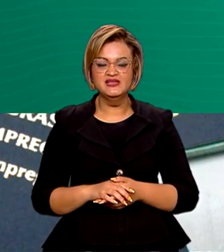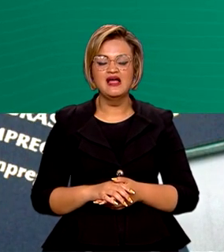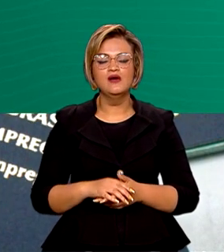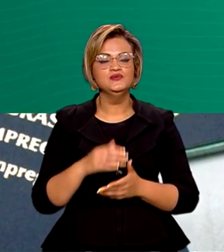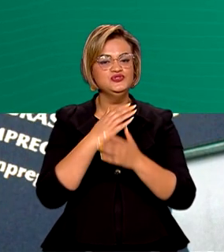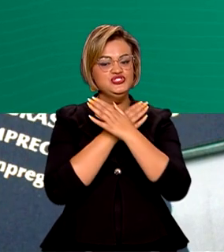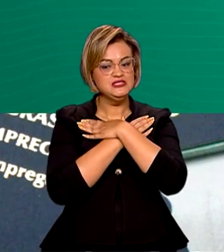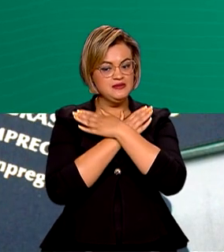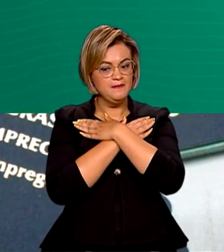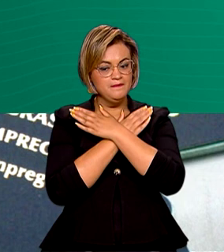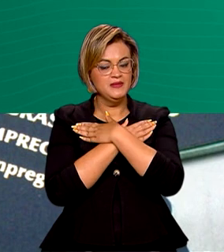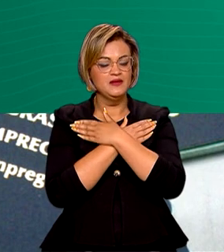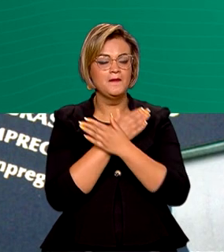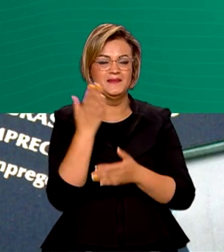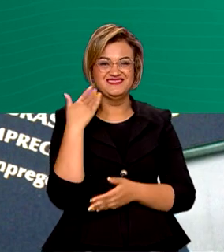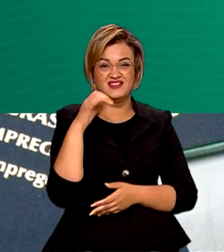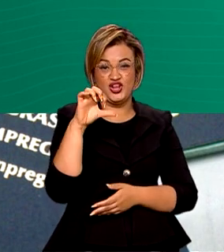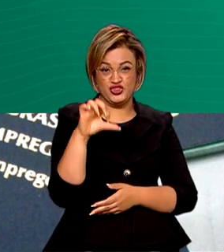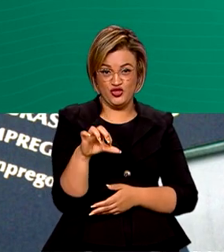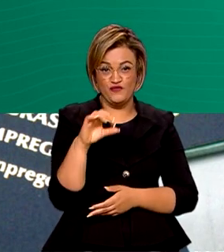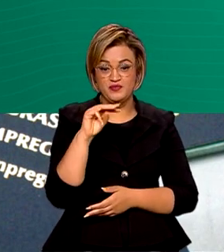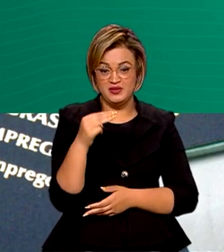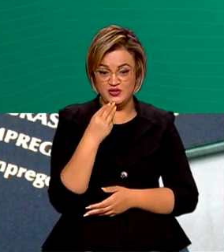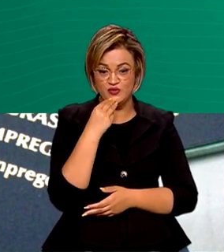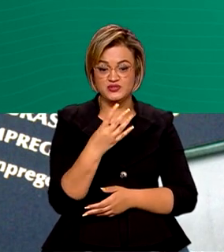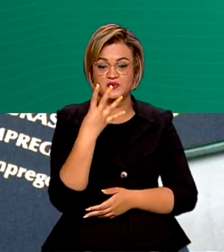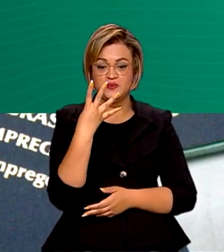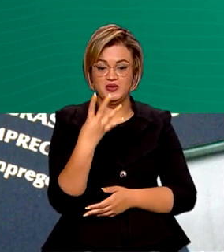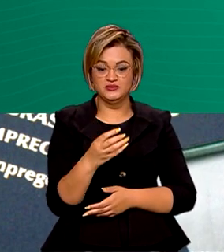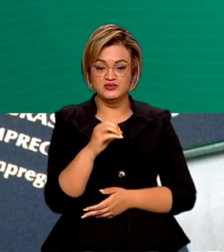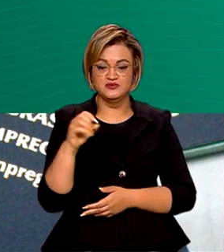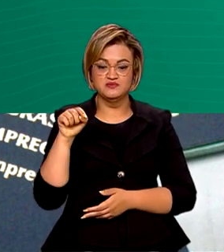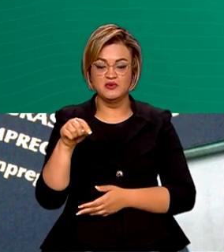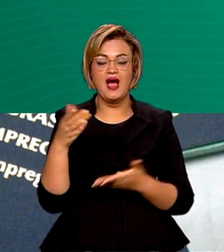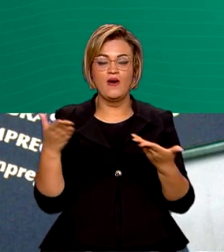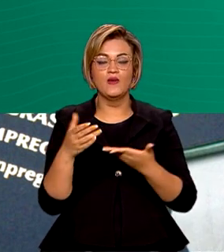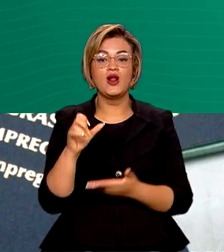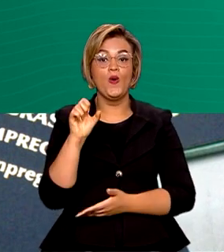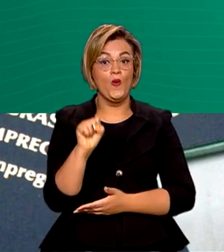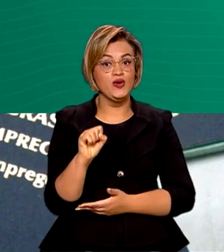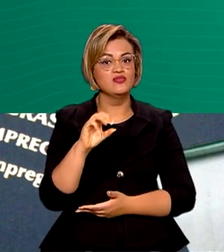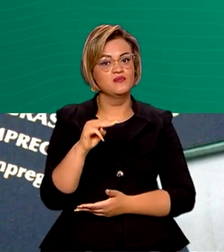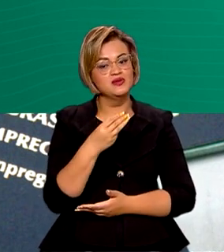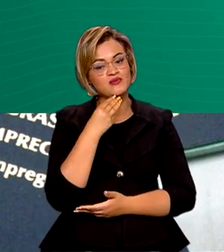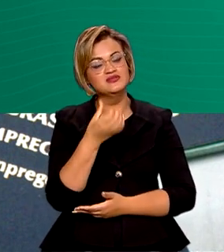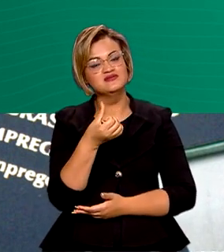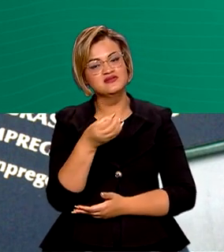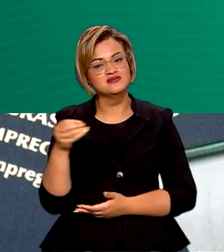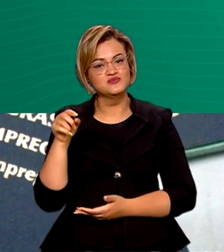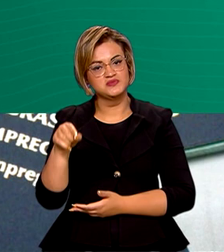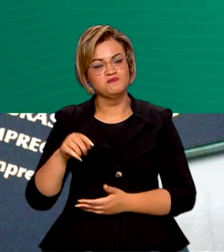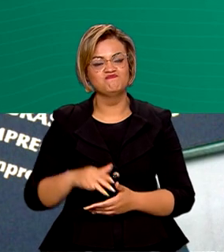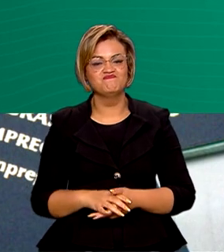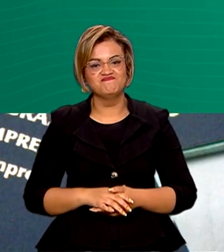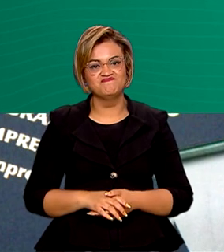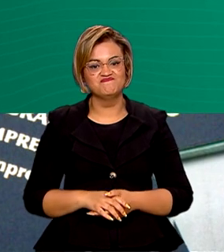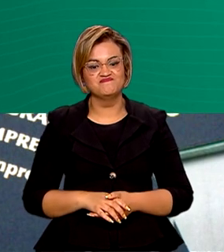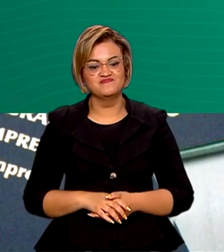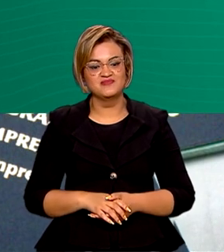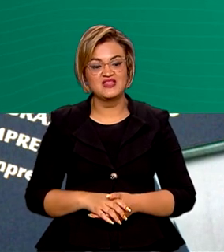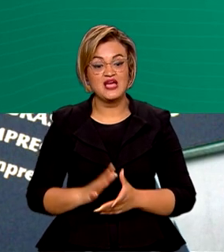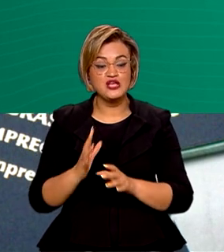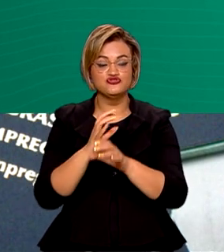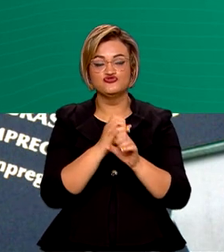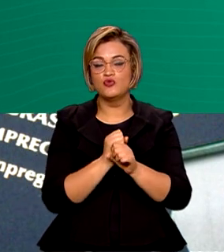de desempregados caiu de 9,4 milhões para 8,6 milhões. Já o